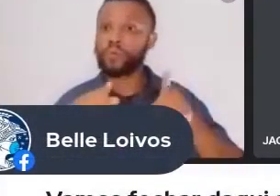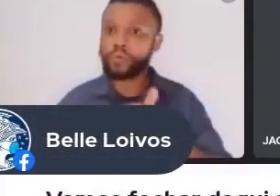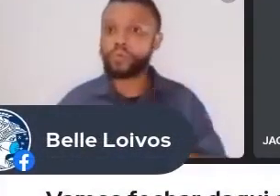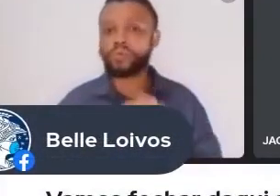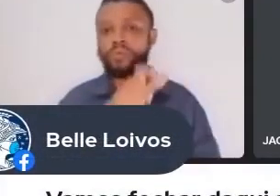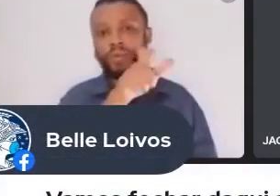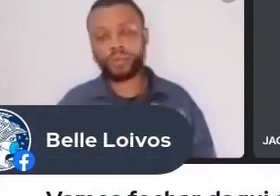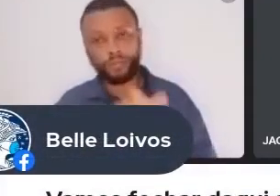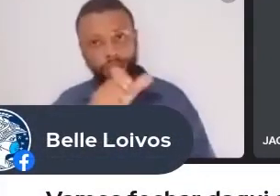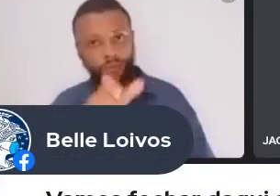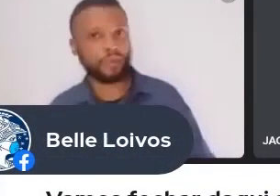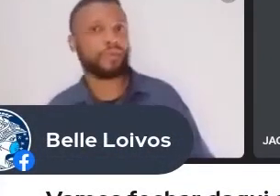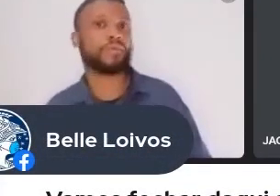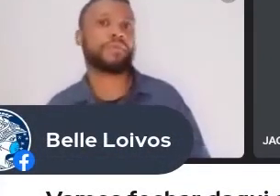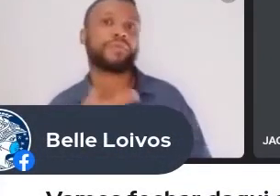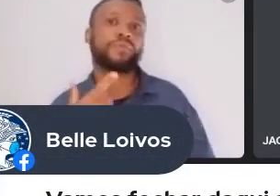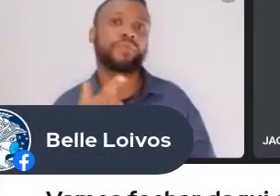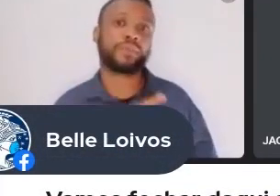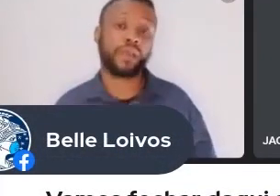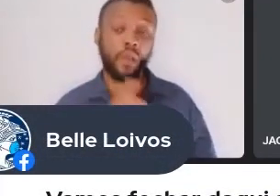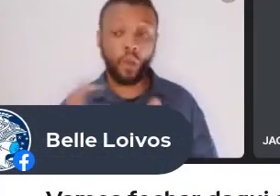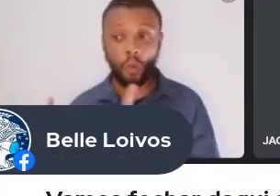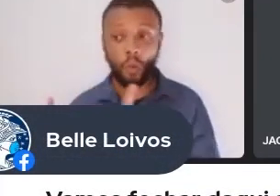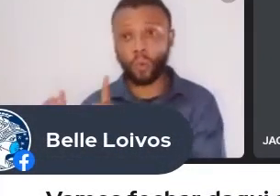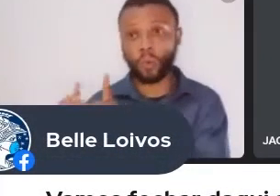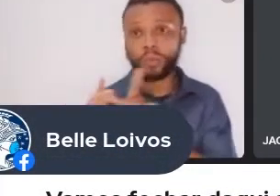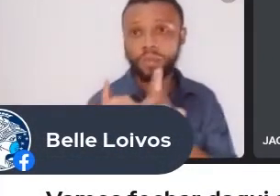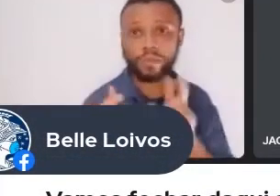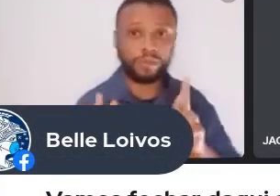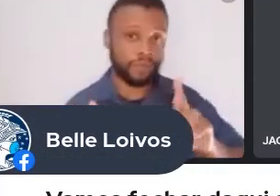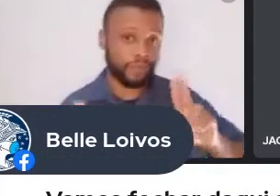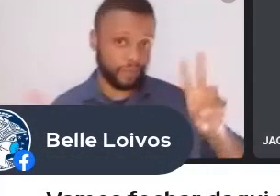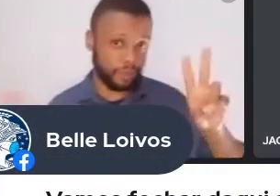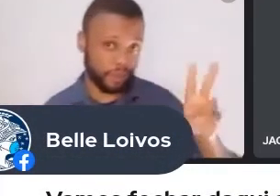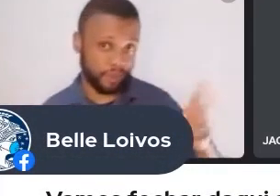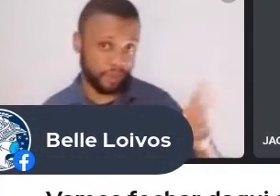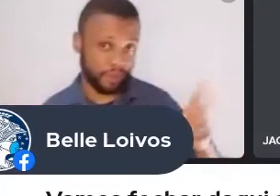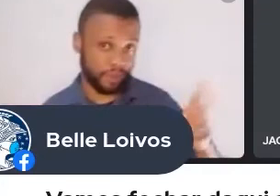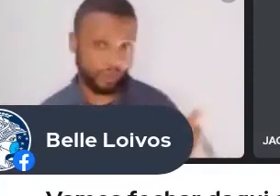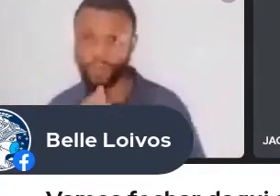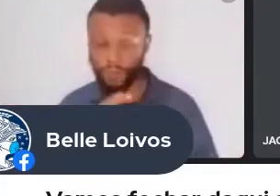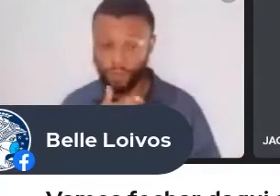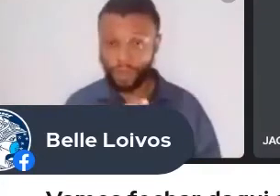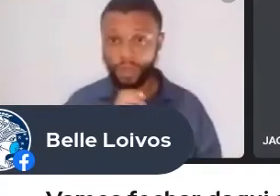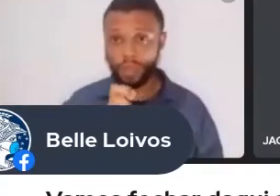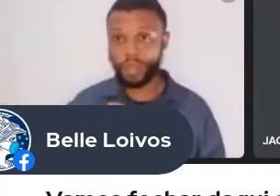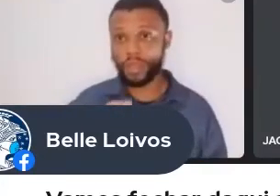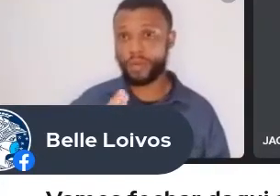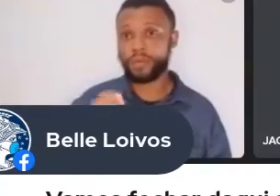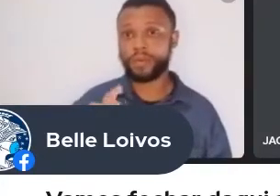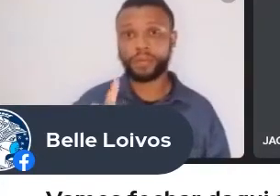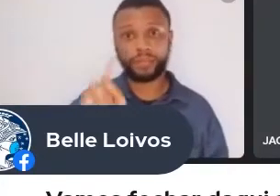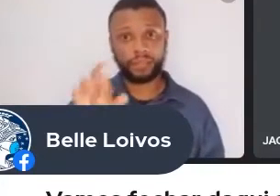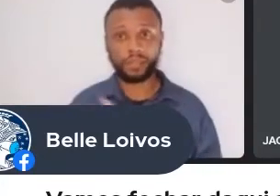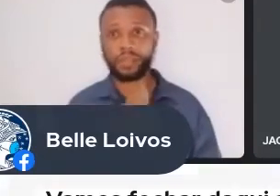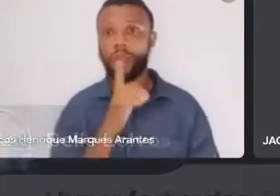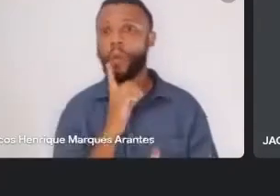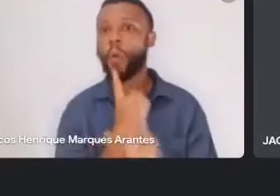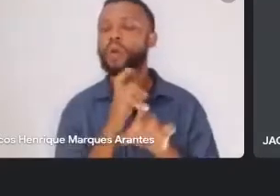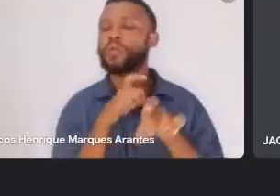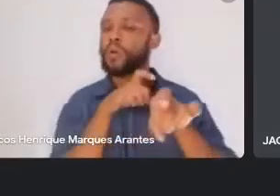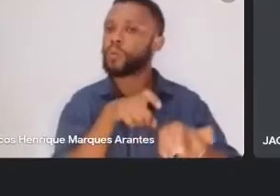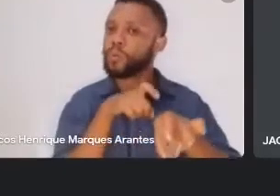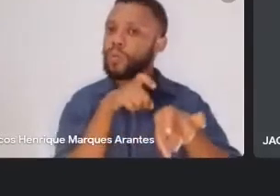é diferente o contexto, não é contexto que Euclides encontra, os sertanezes é um contexto de